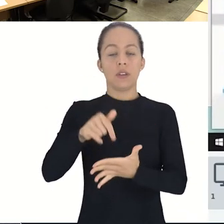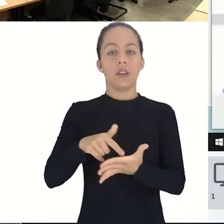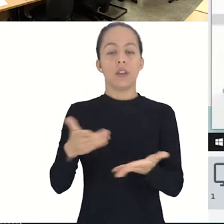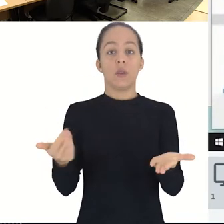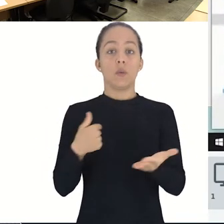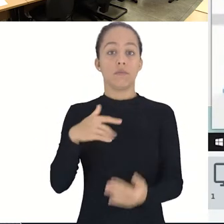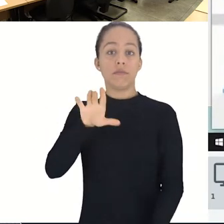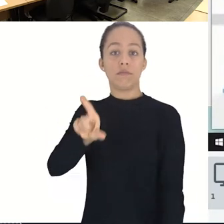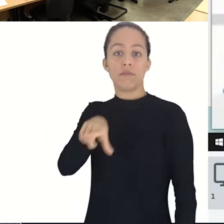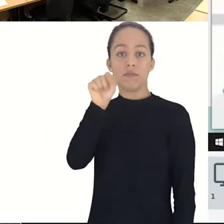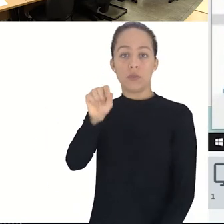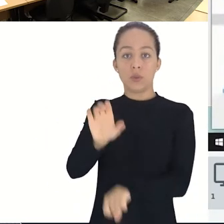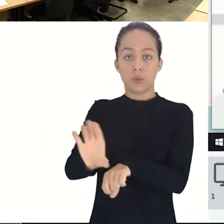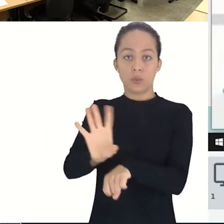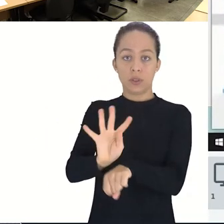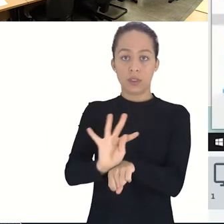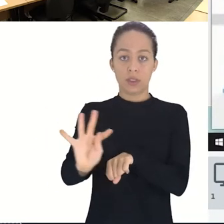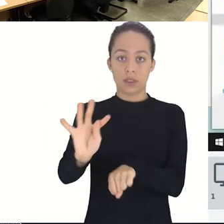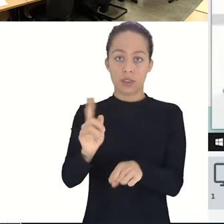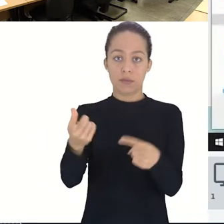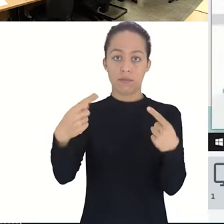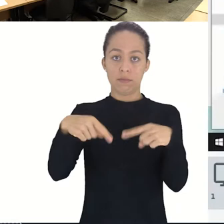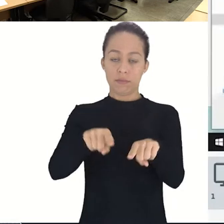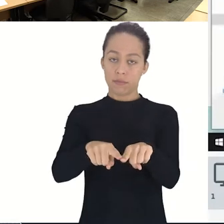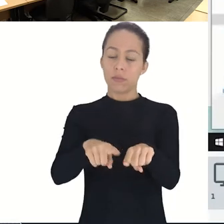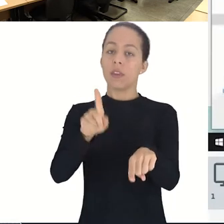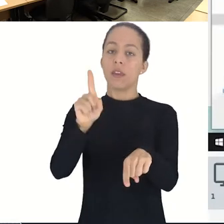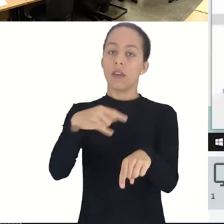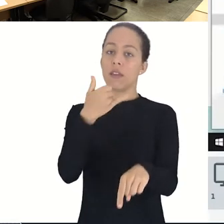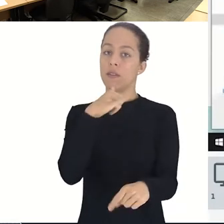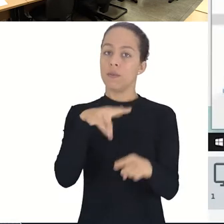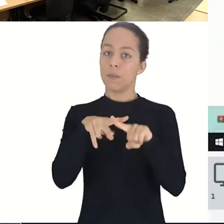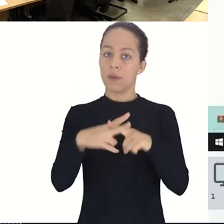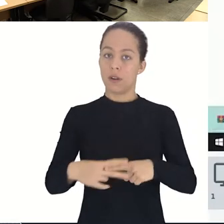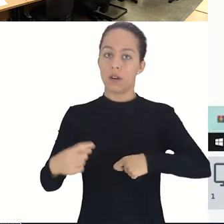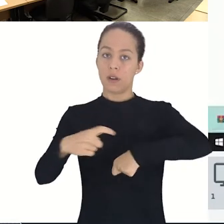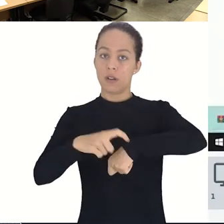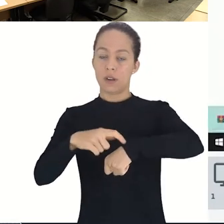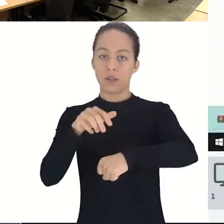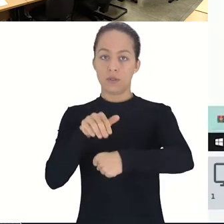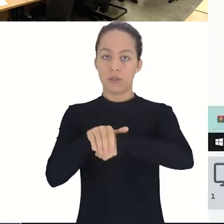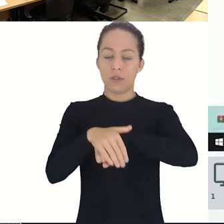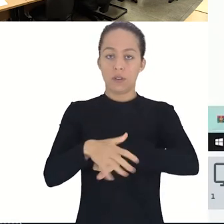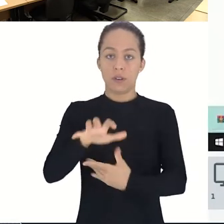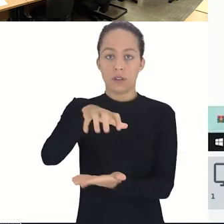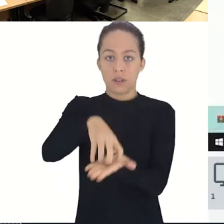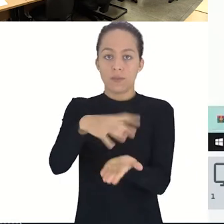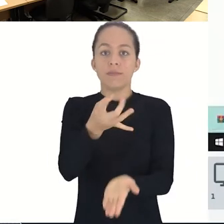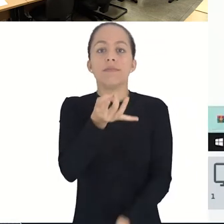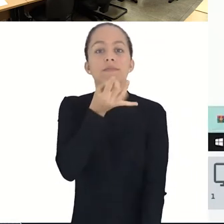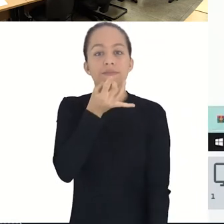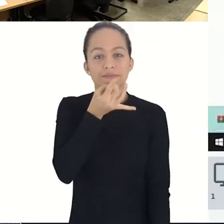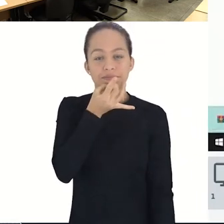técnico concomitante em eletromecânica noturno, campus Cachoeiro de Itapemirim.